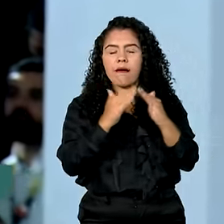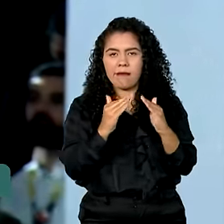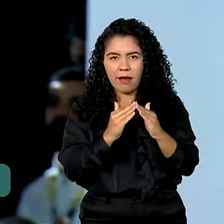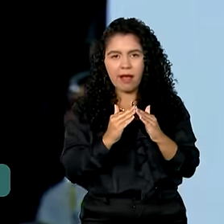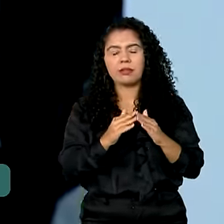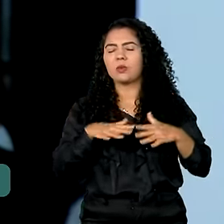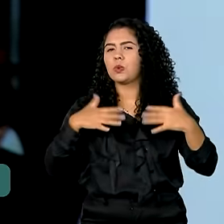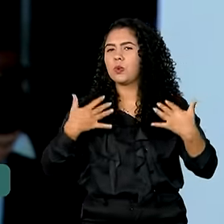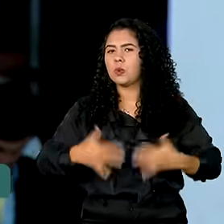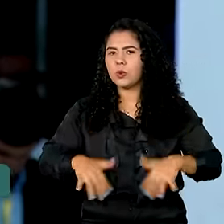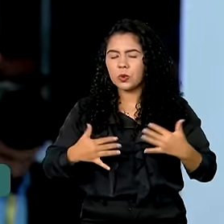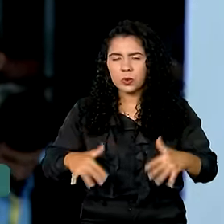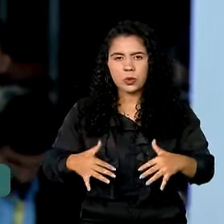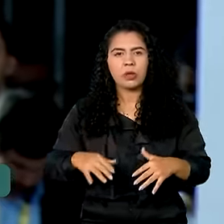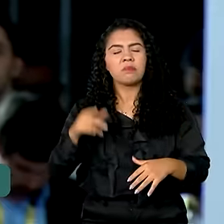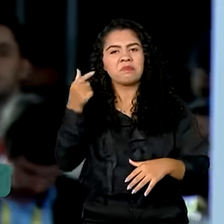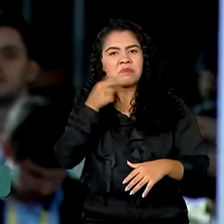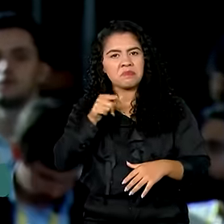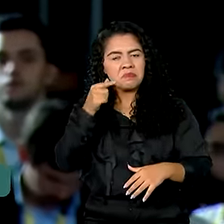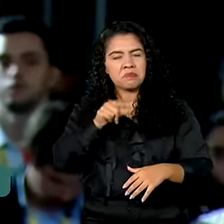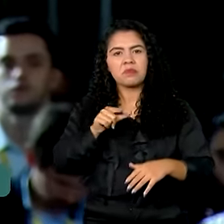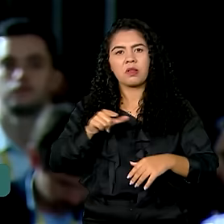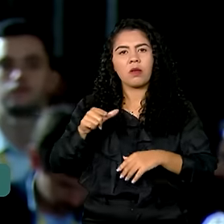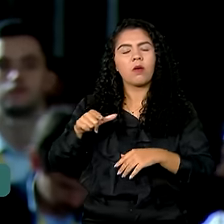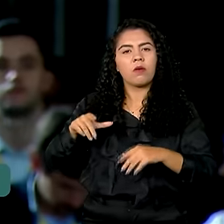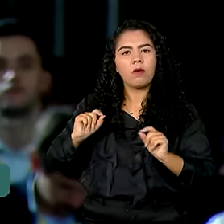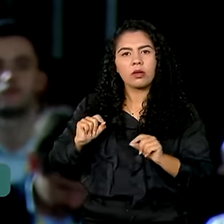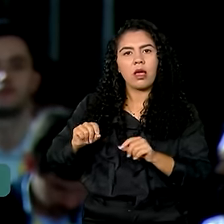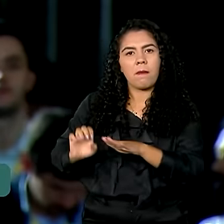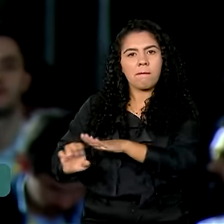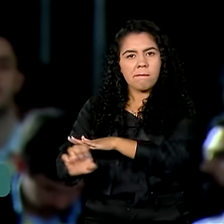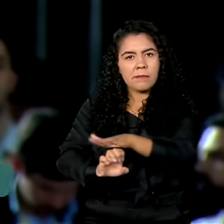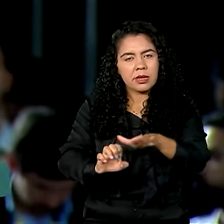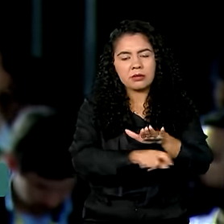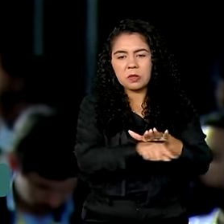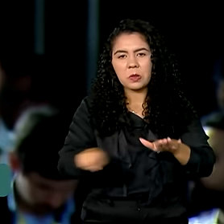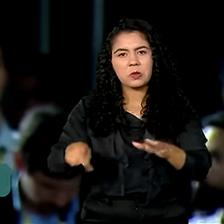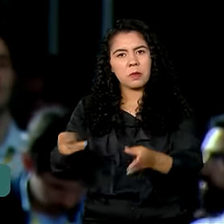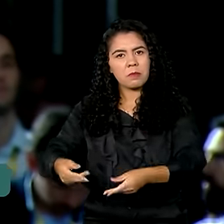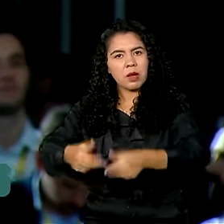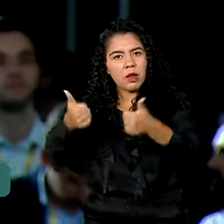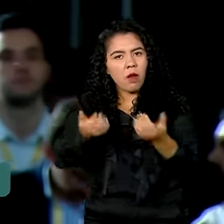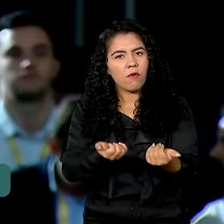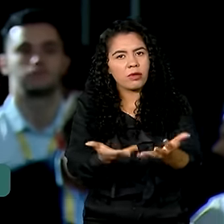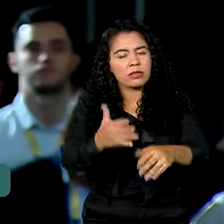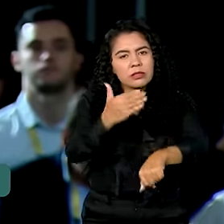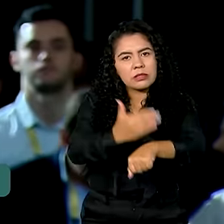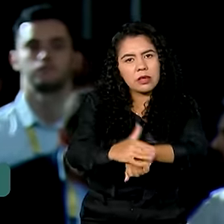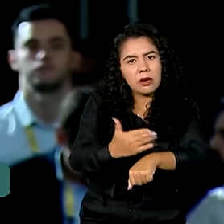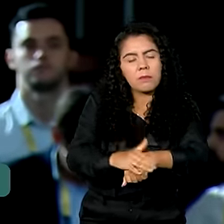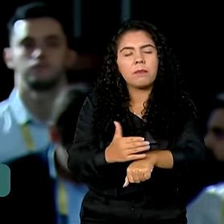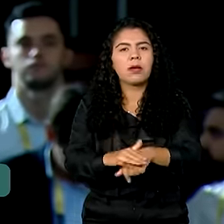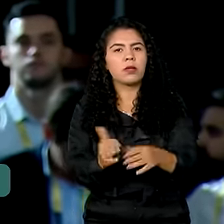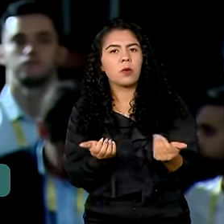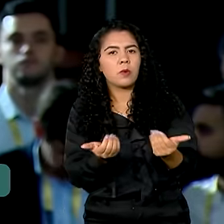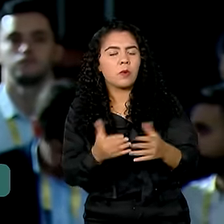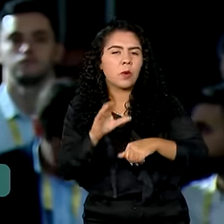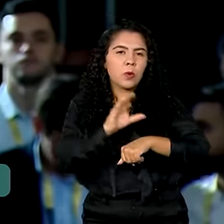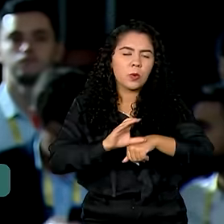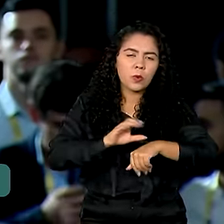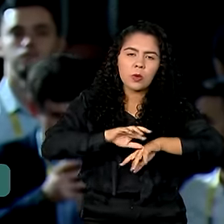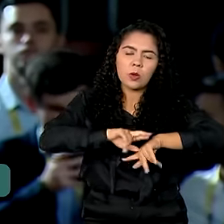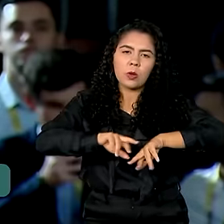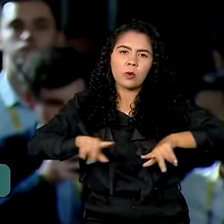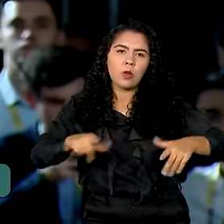escala, ele deu capacidade das empresas melhorar a produtividade, treinar as equipes, vender e comprar